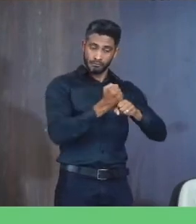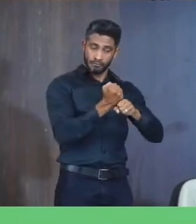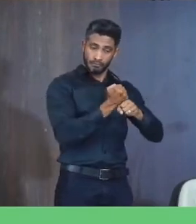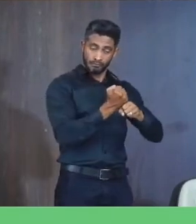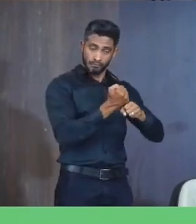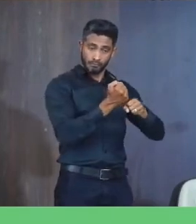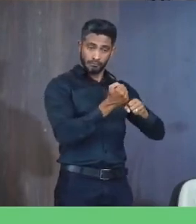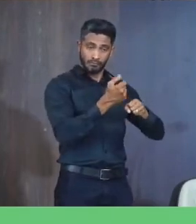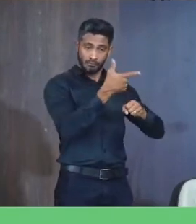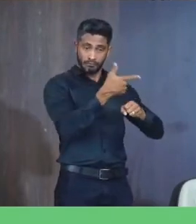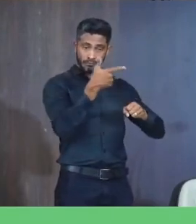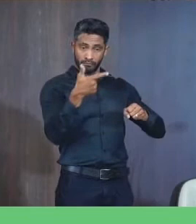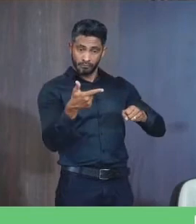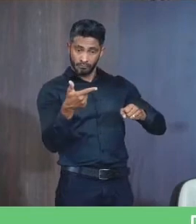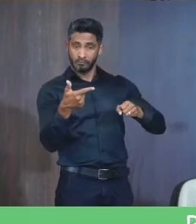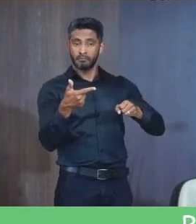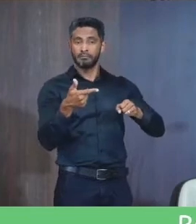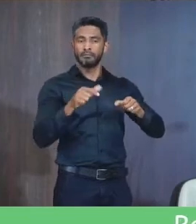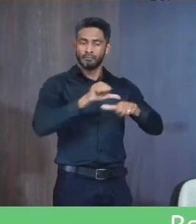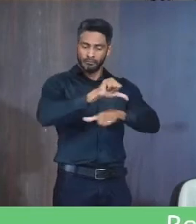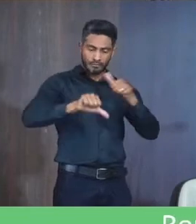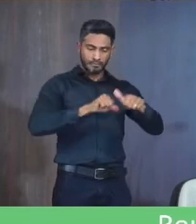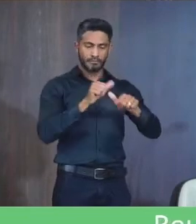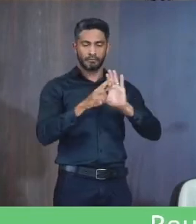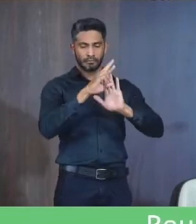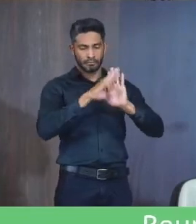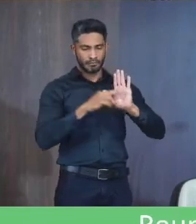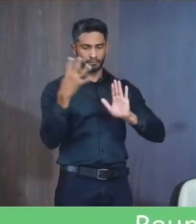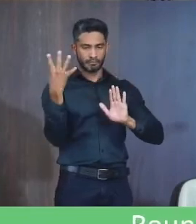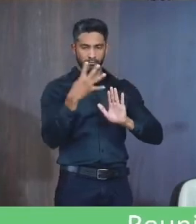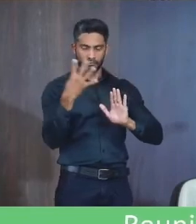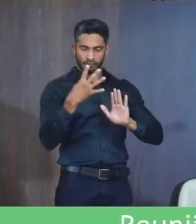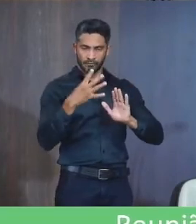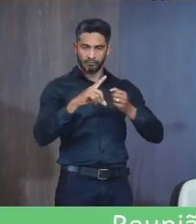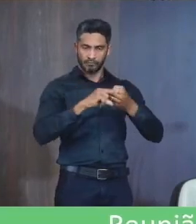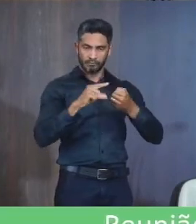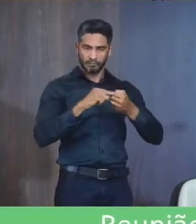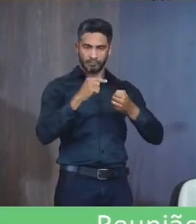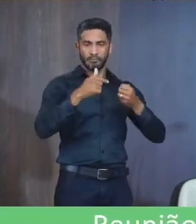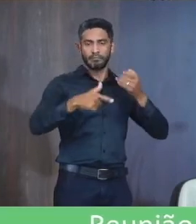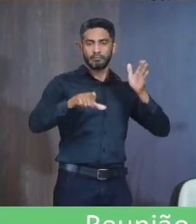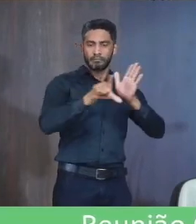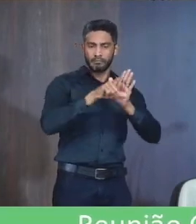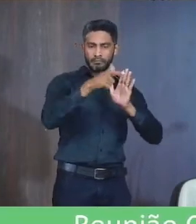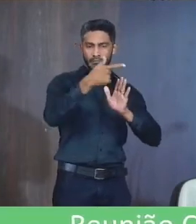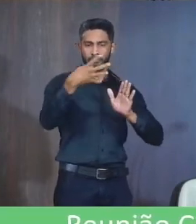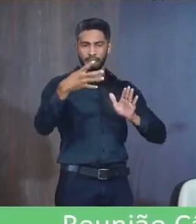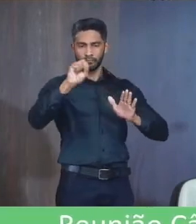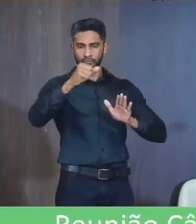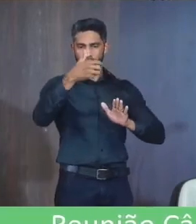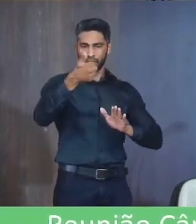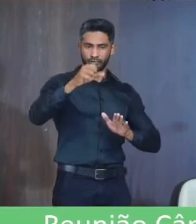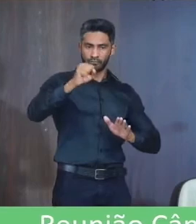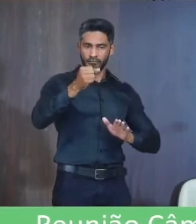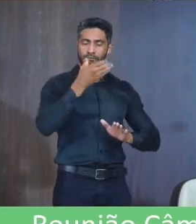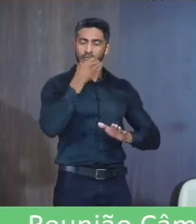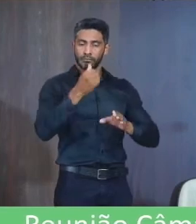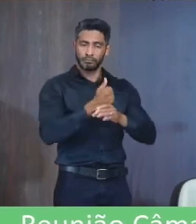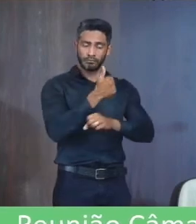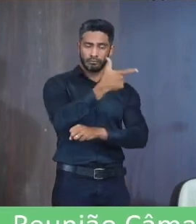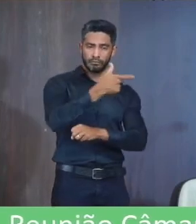Municipal Do exercício de 2022 E altera a redação Do artigo 4º Da lei municipal 2481 De 8 de dezembro De 2021